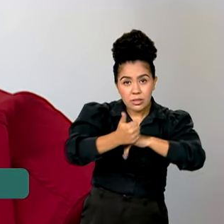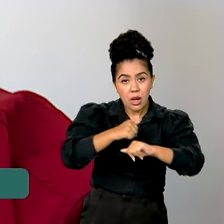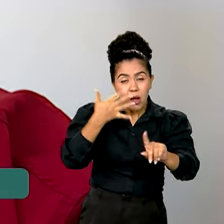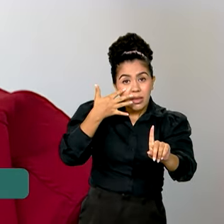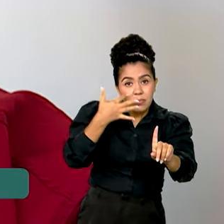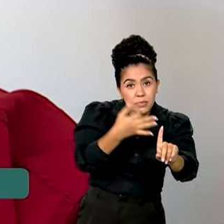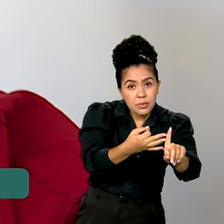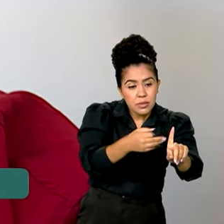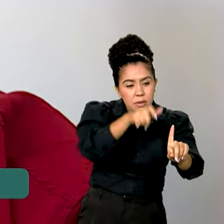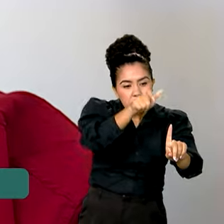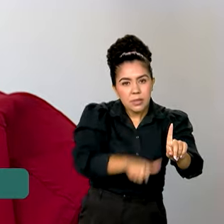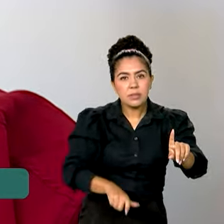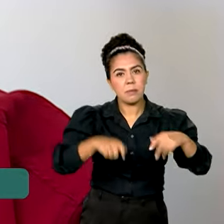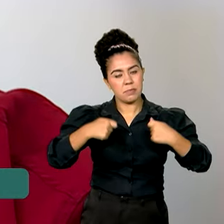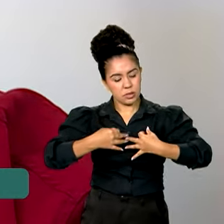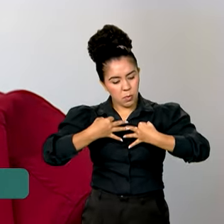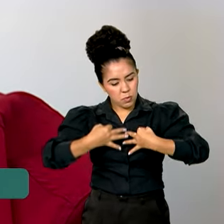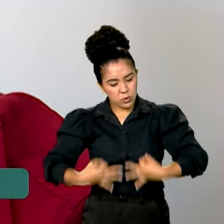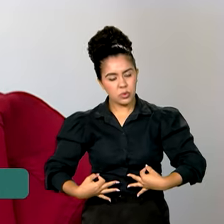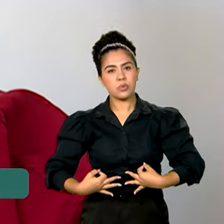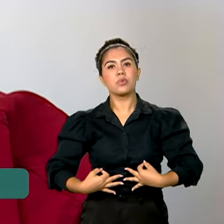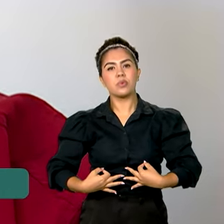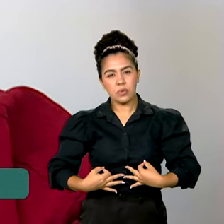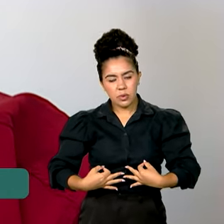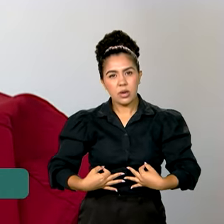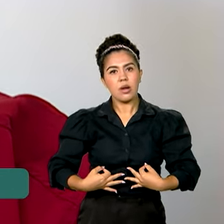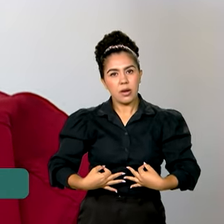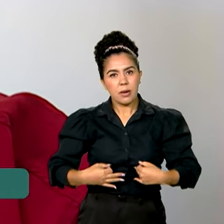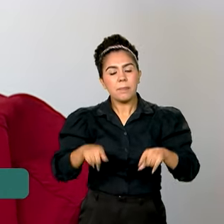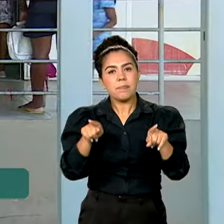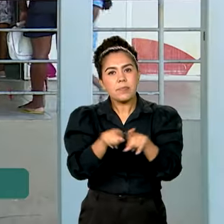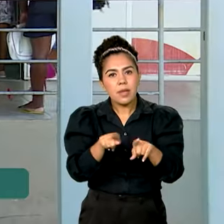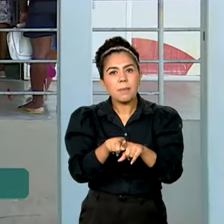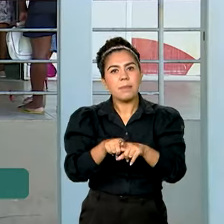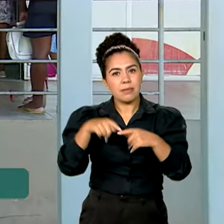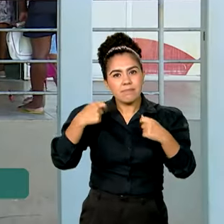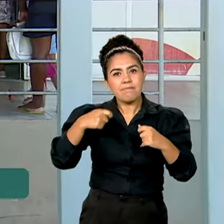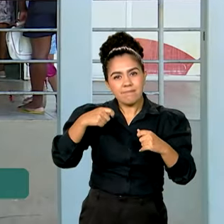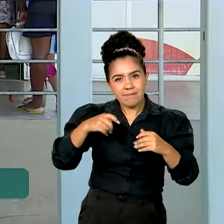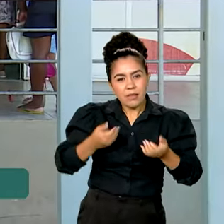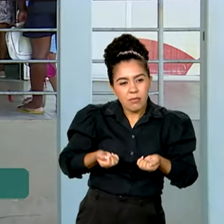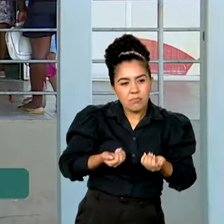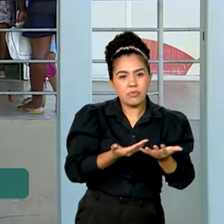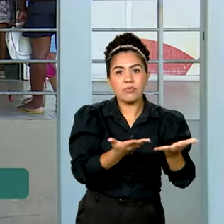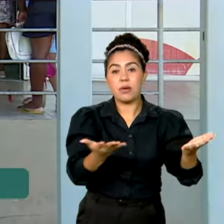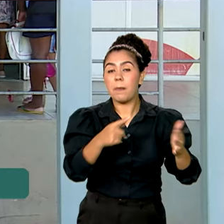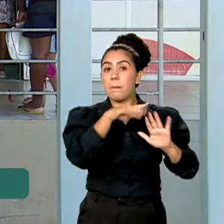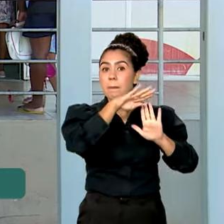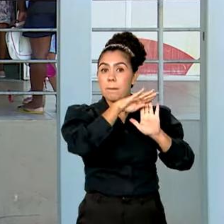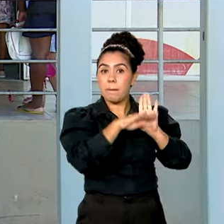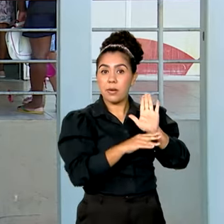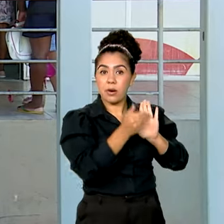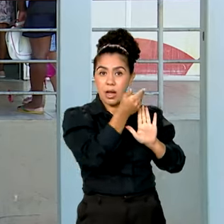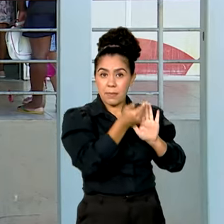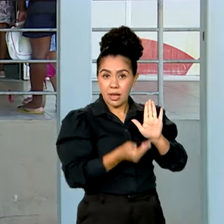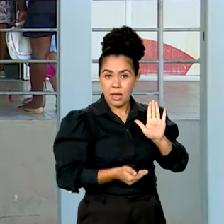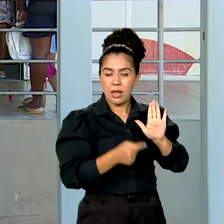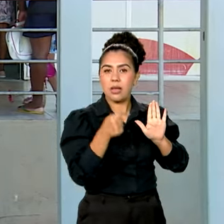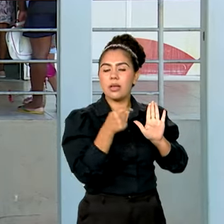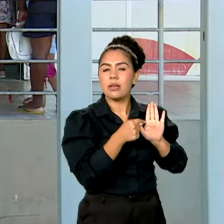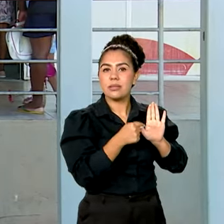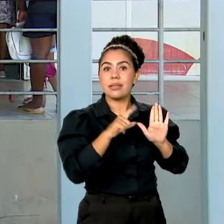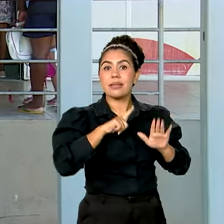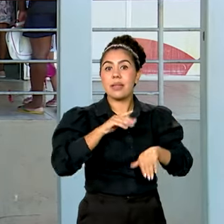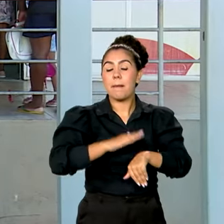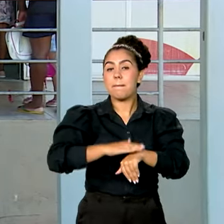você tem que assumir uma postura firme com relação a isso e a essência disso. O programa Mais Médicos tem mais de 25 mil